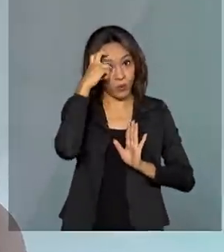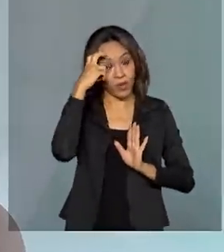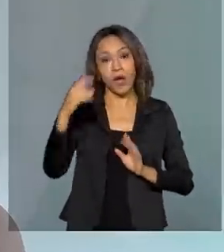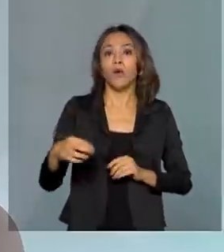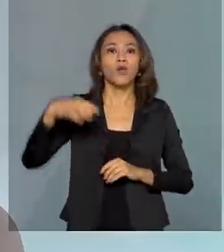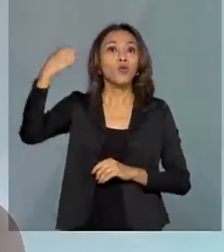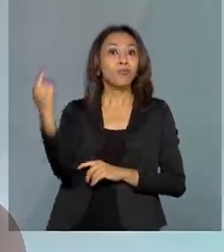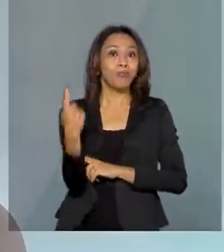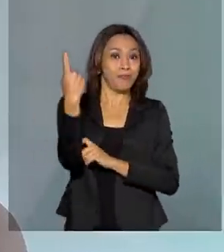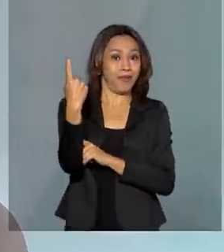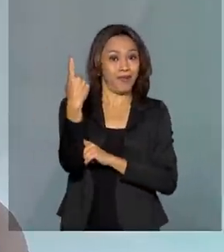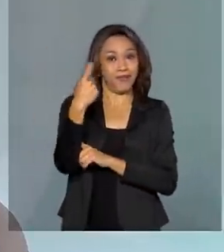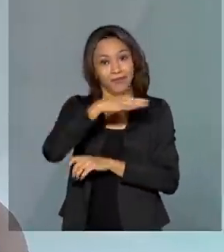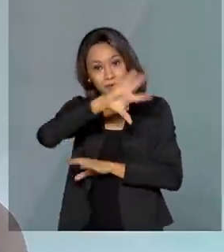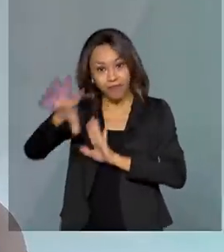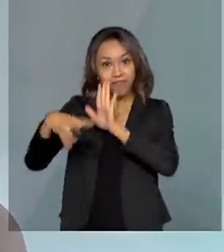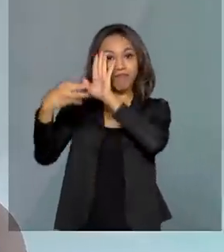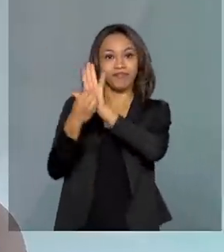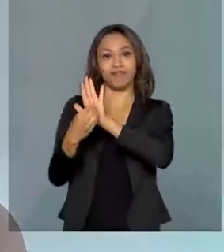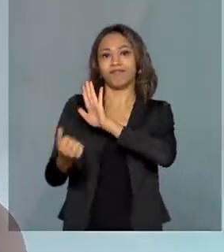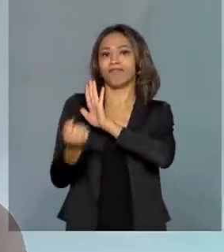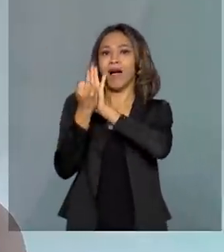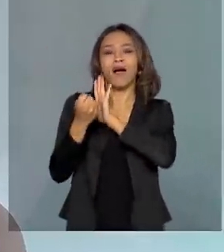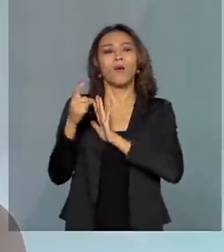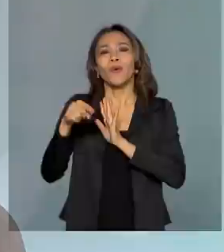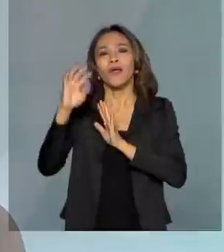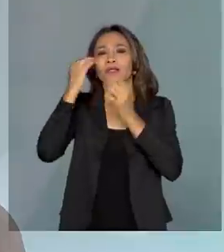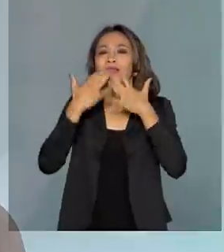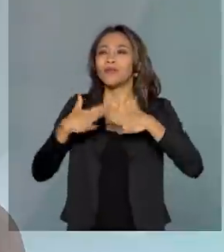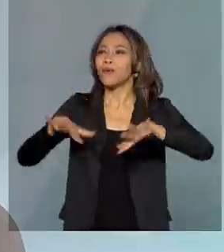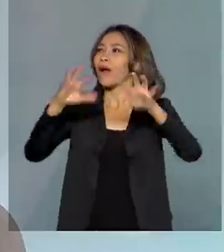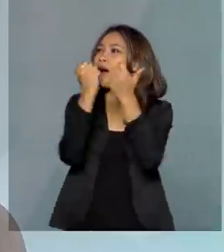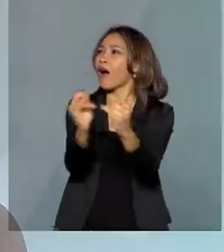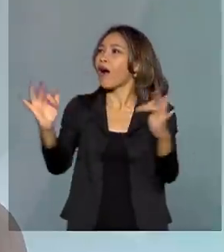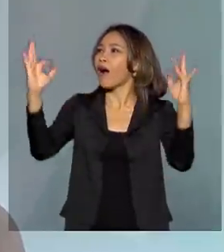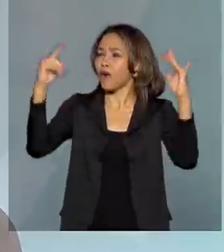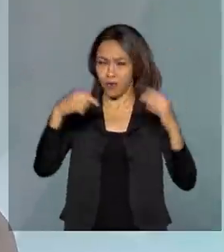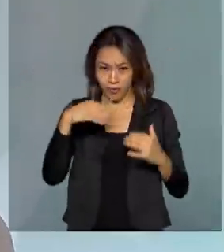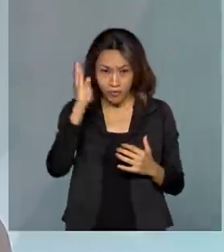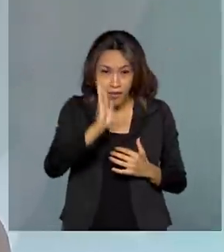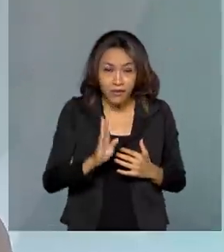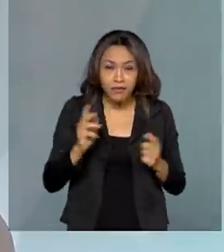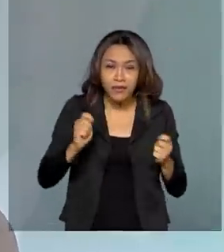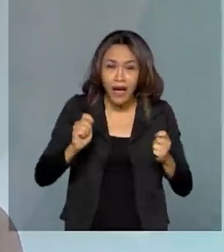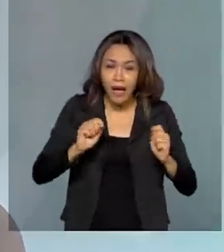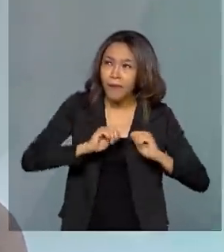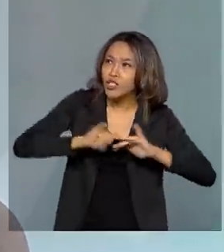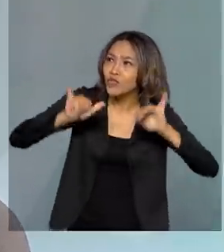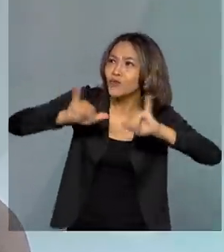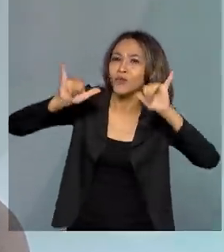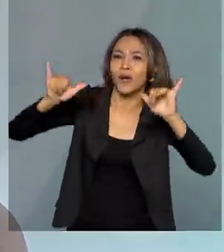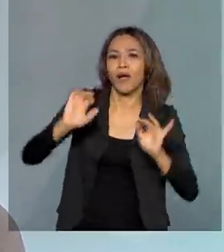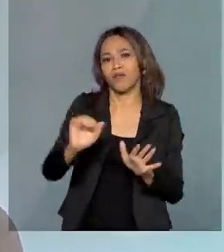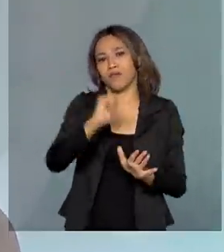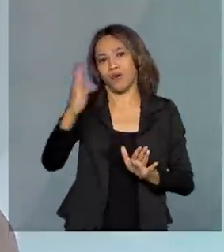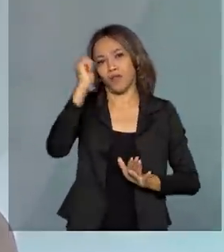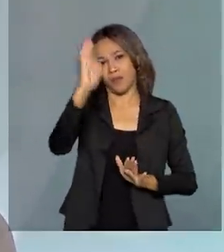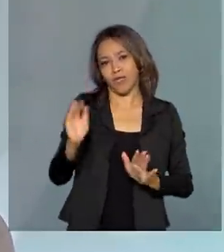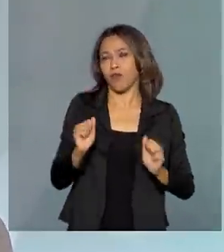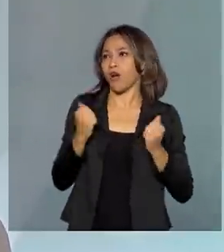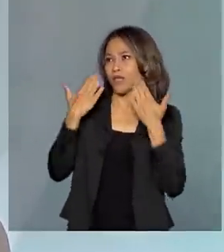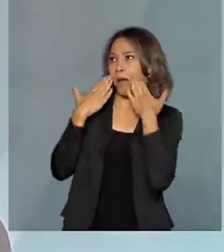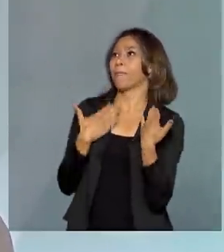tem tudo para se promover no exterior e se beneficiar disso, do